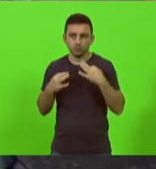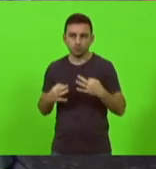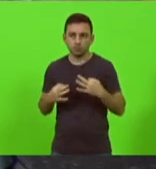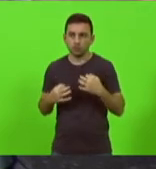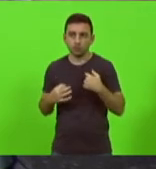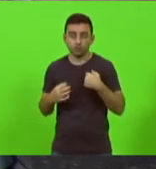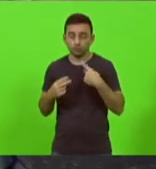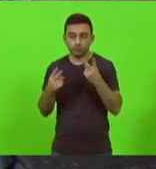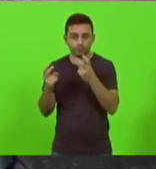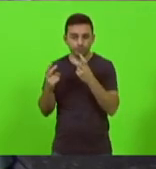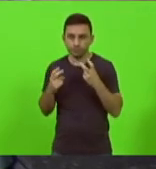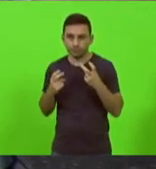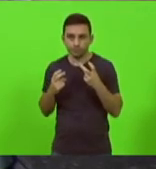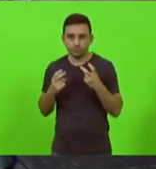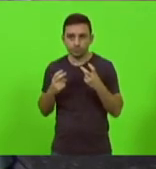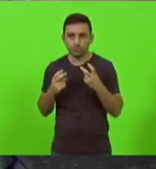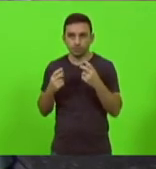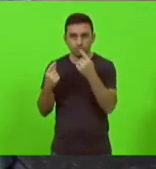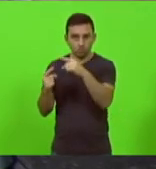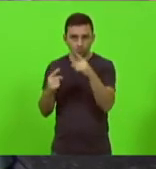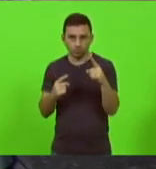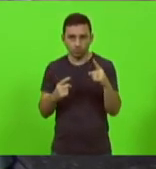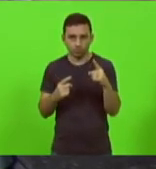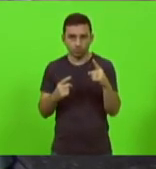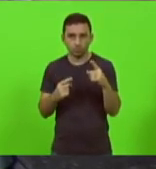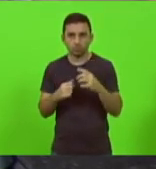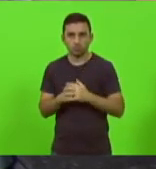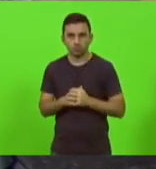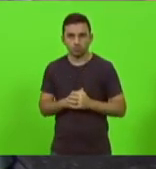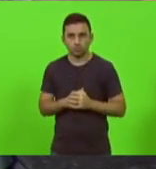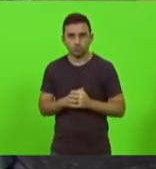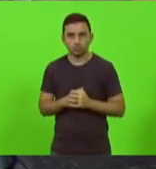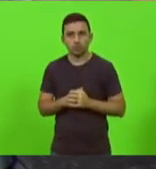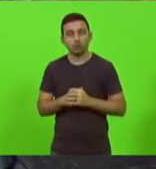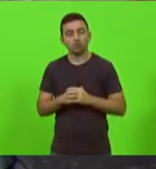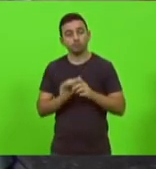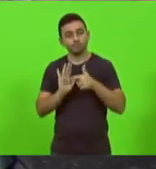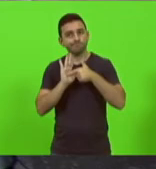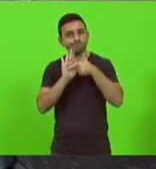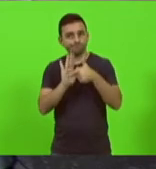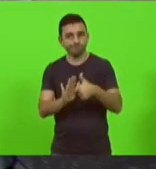vi o deputado Bruno atacando e sim dando uma demonstração